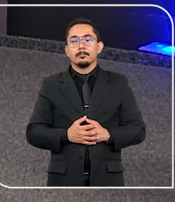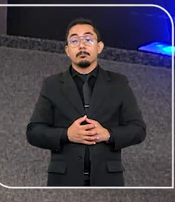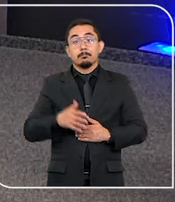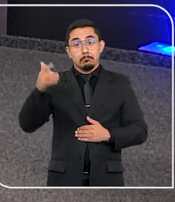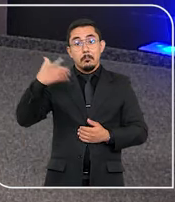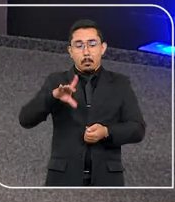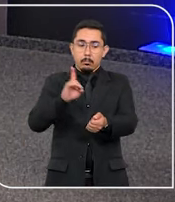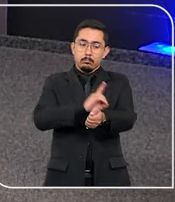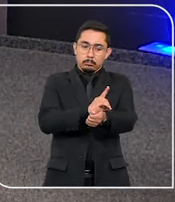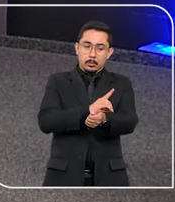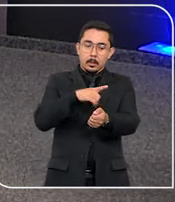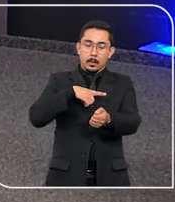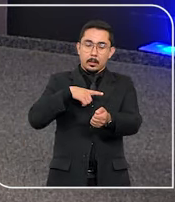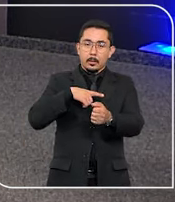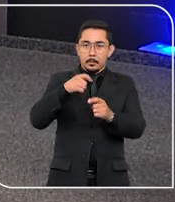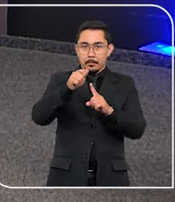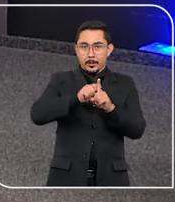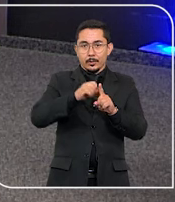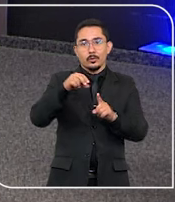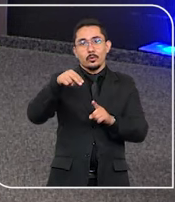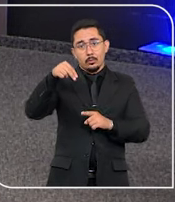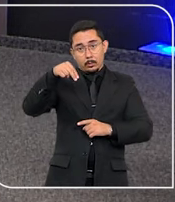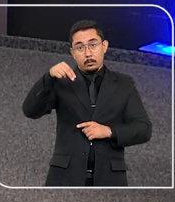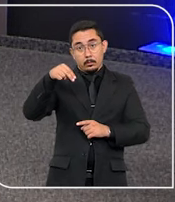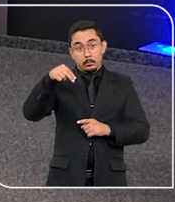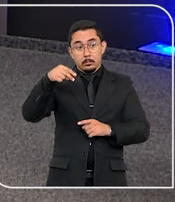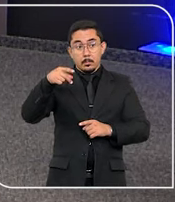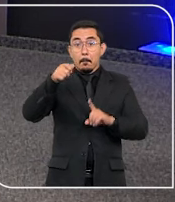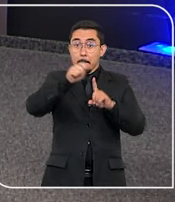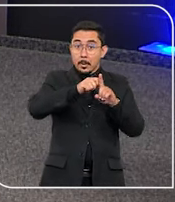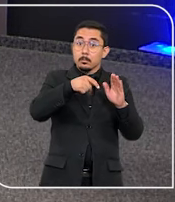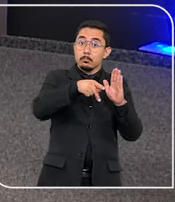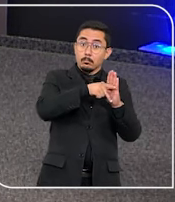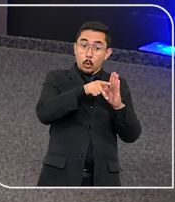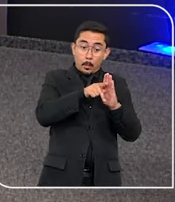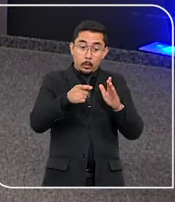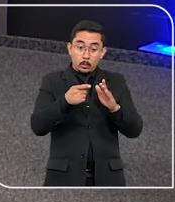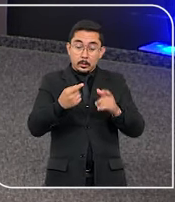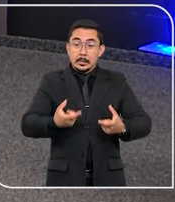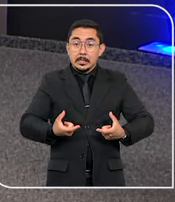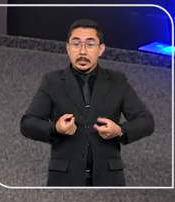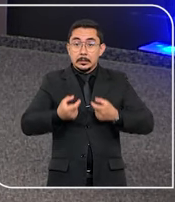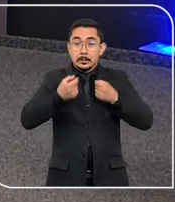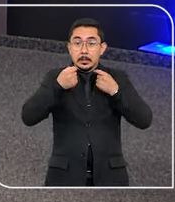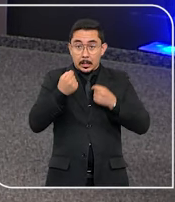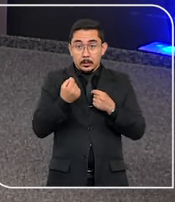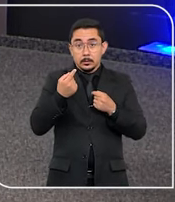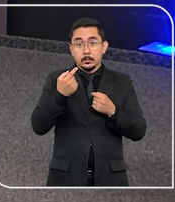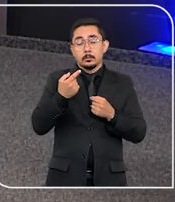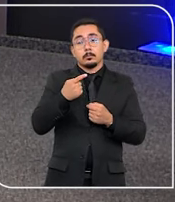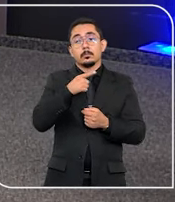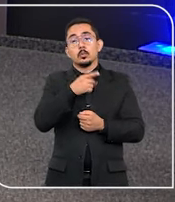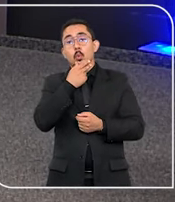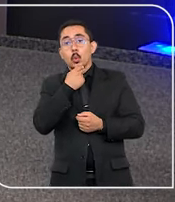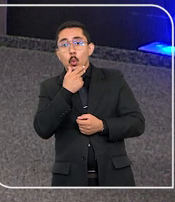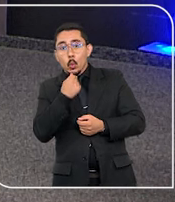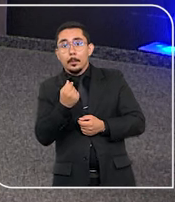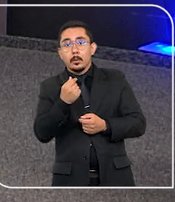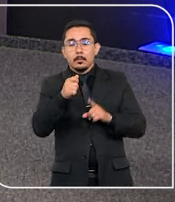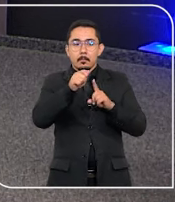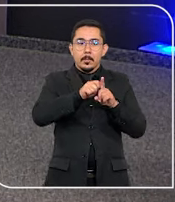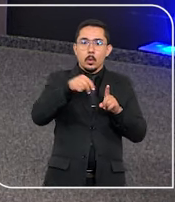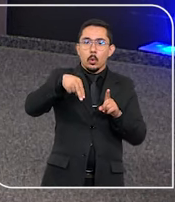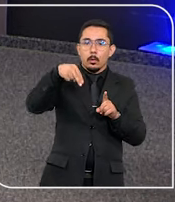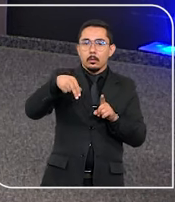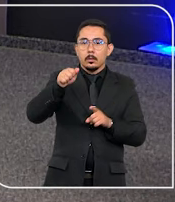Além do diabetes, novembro é o mês da conscientização sobre o câncer de próstata com a campanha Novembro Azul,